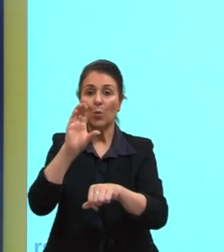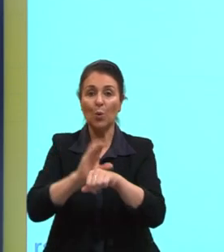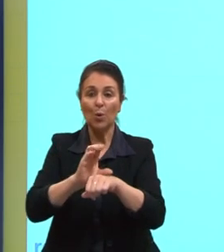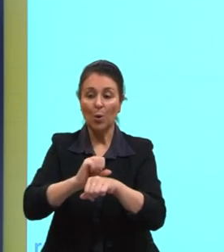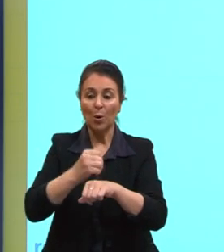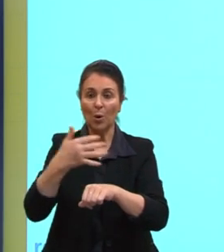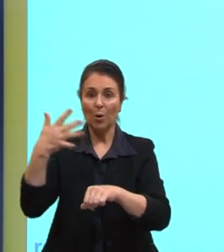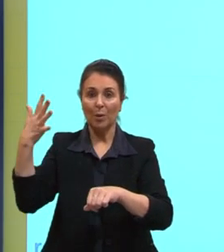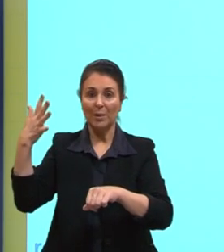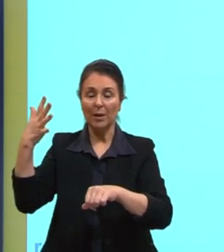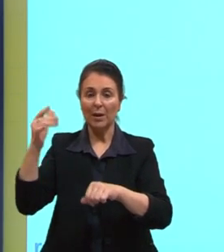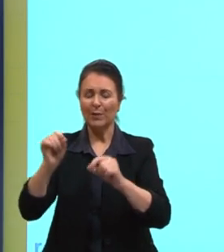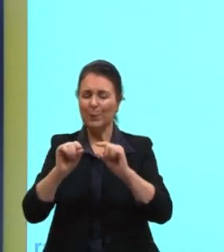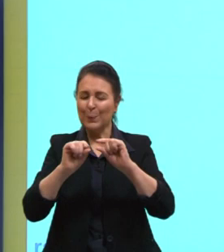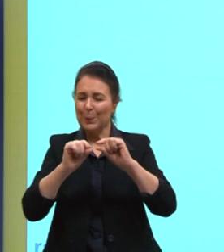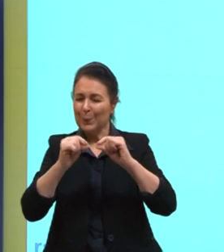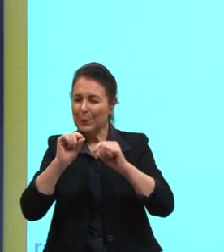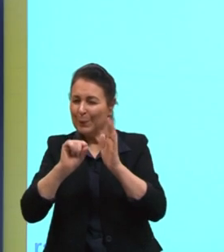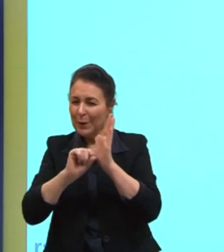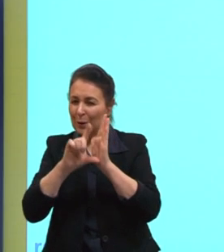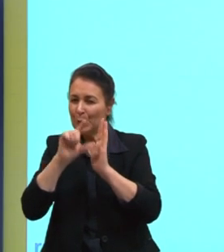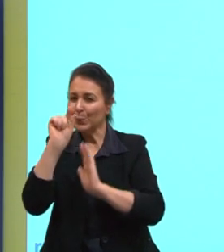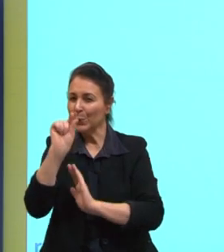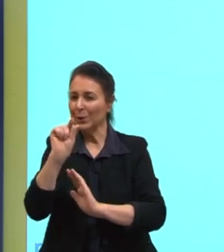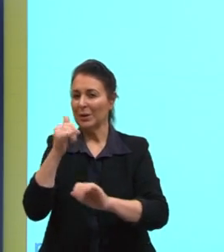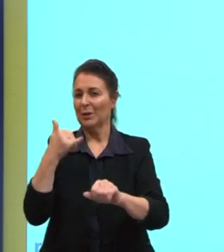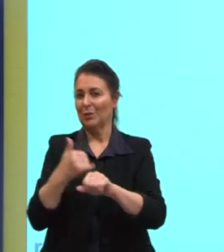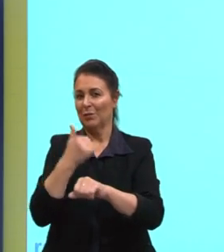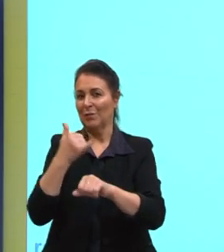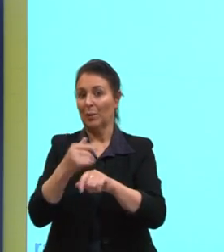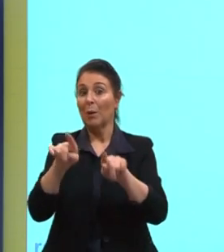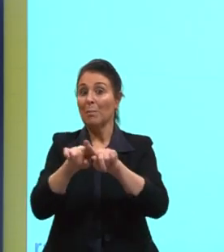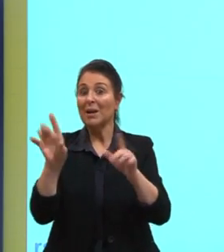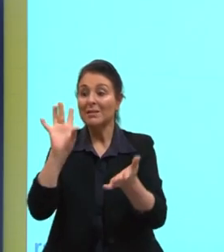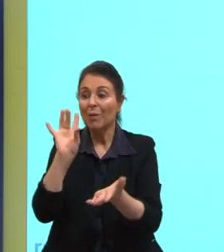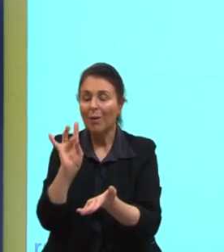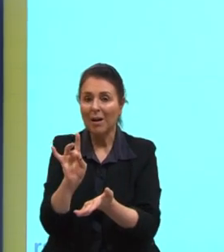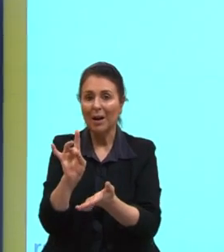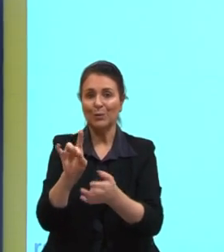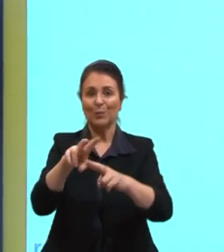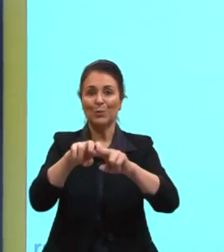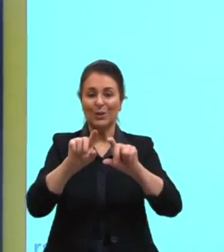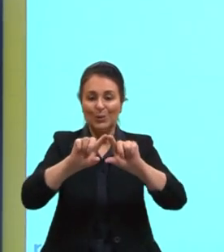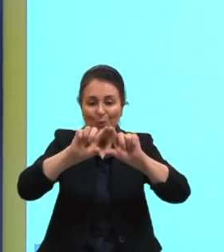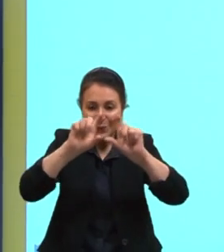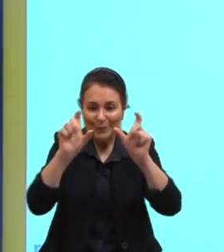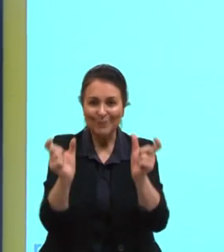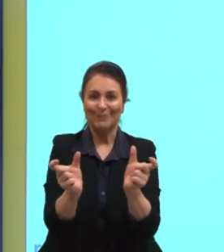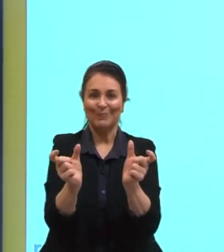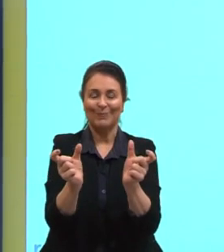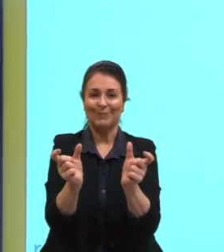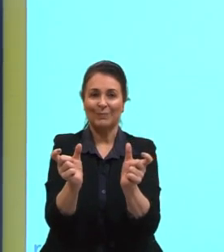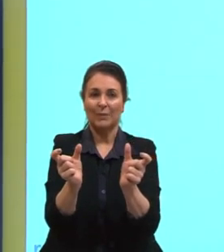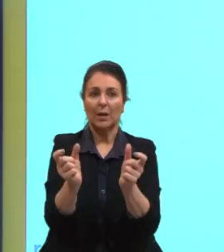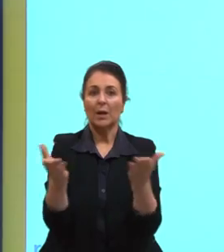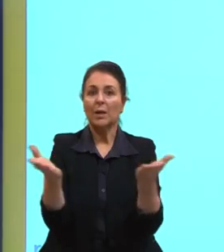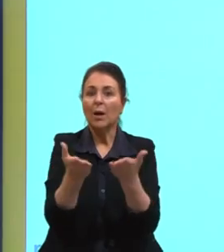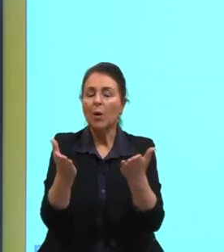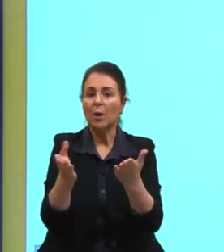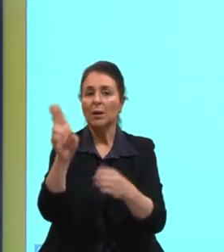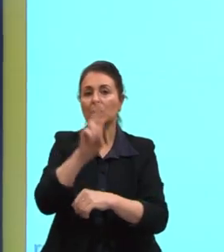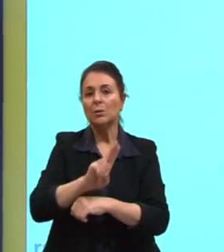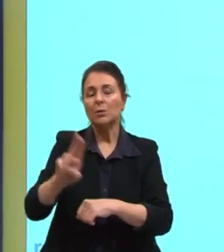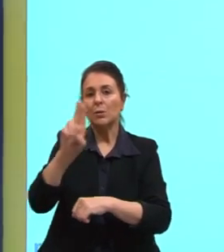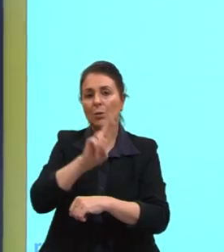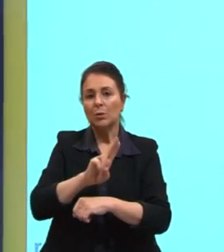o ferro. só que como eles estão colados, acontece essa curvatura aqui. E se a gente colocar, de alguma forma,